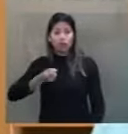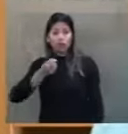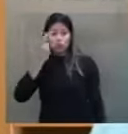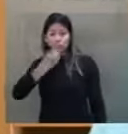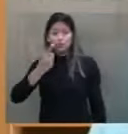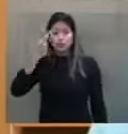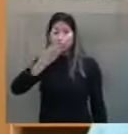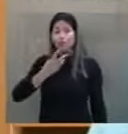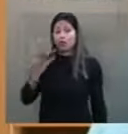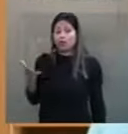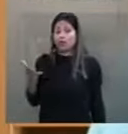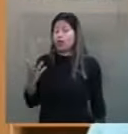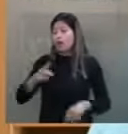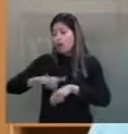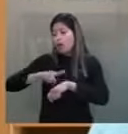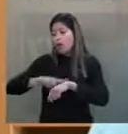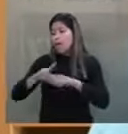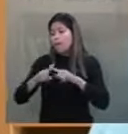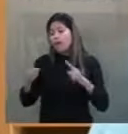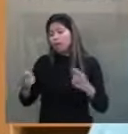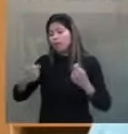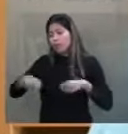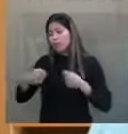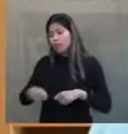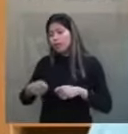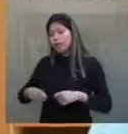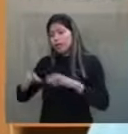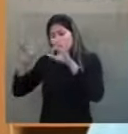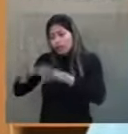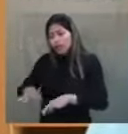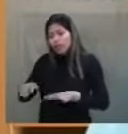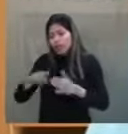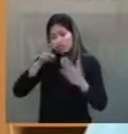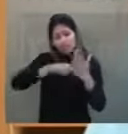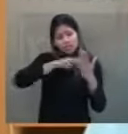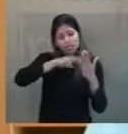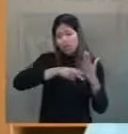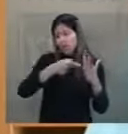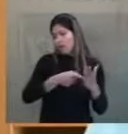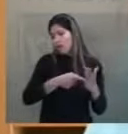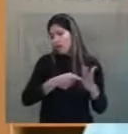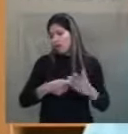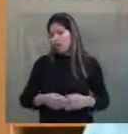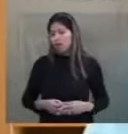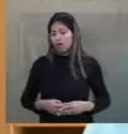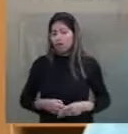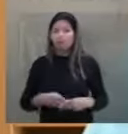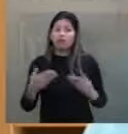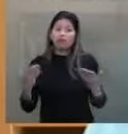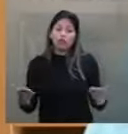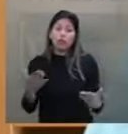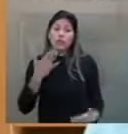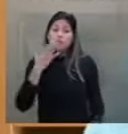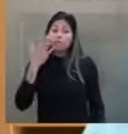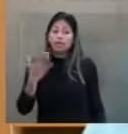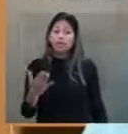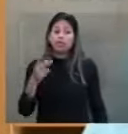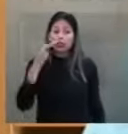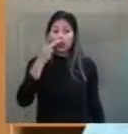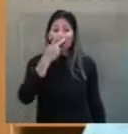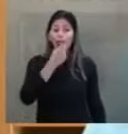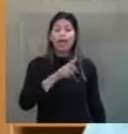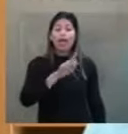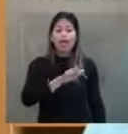contrário. Mas pelo menos deixe eu terminar os argumentos. Frize-se que a LDB não